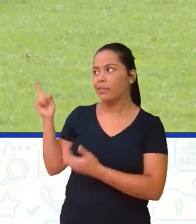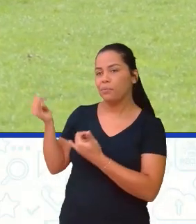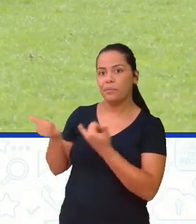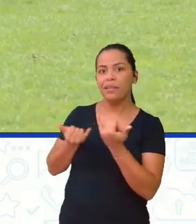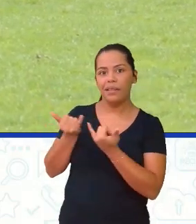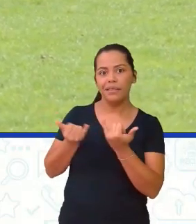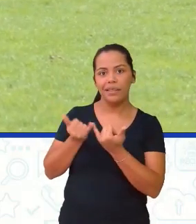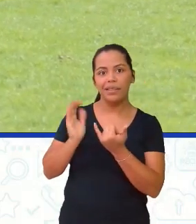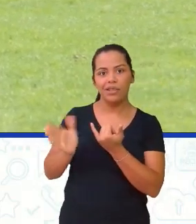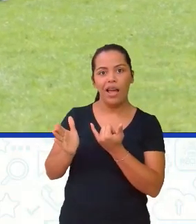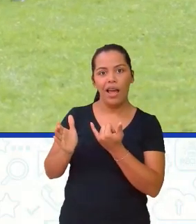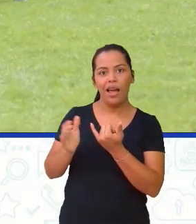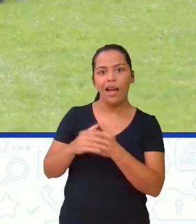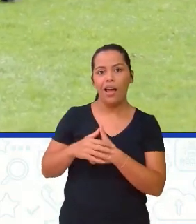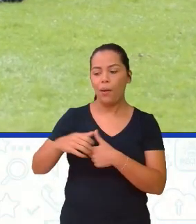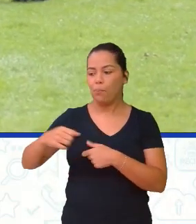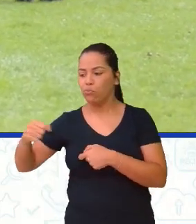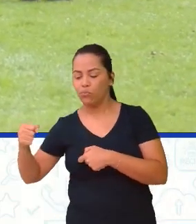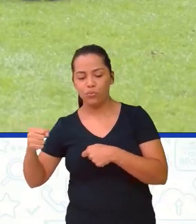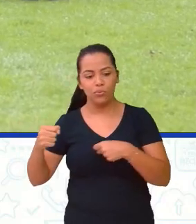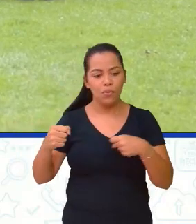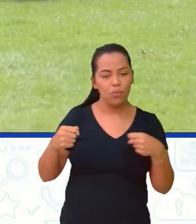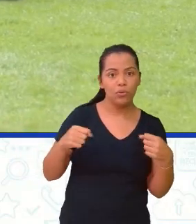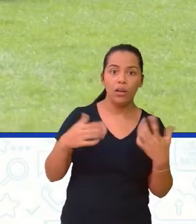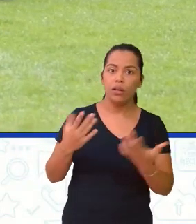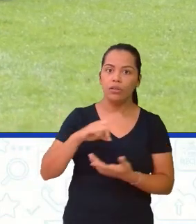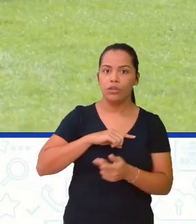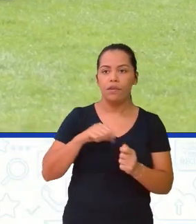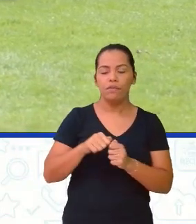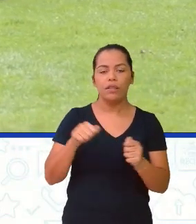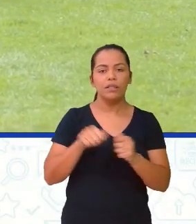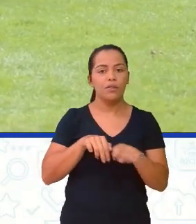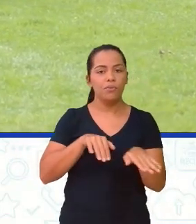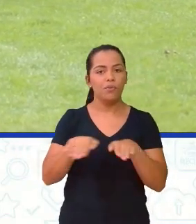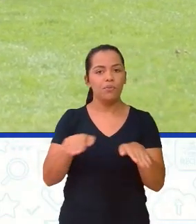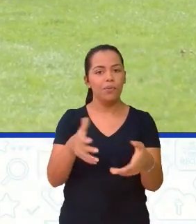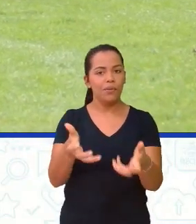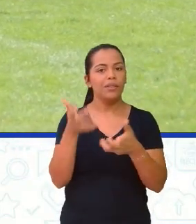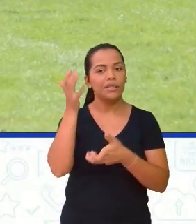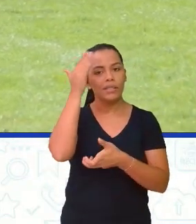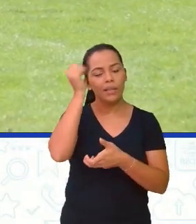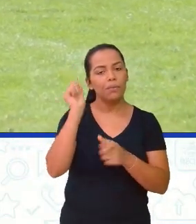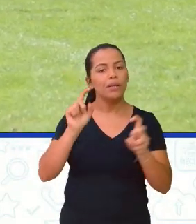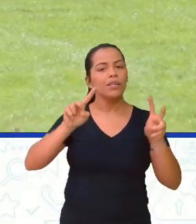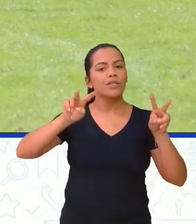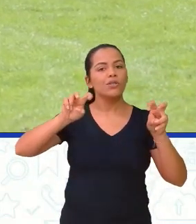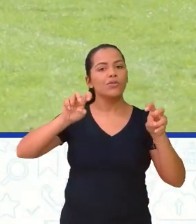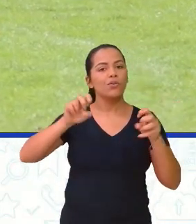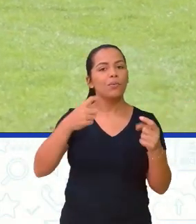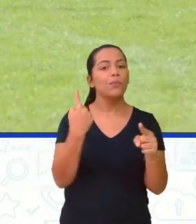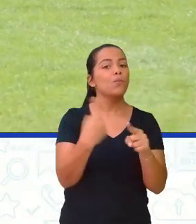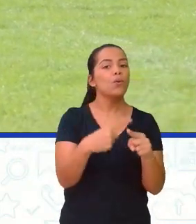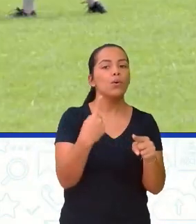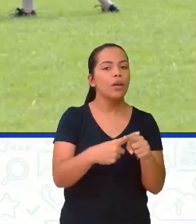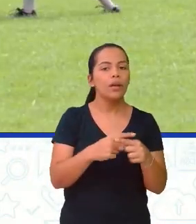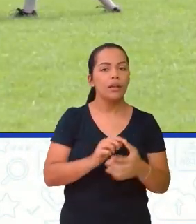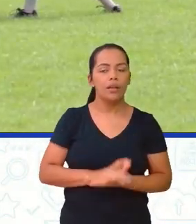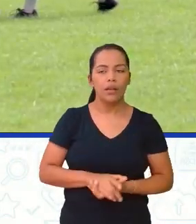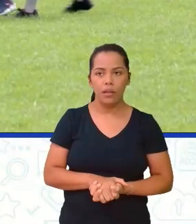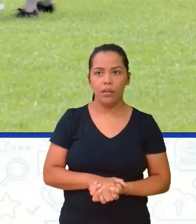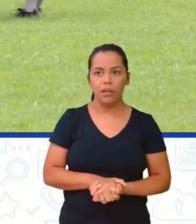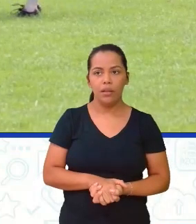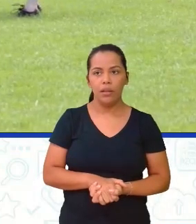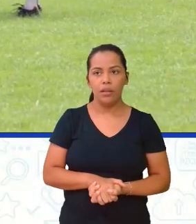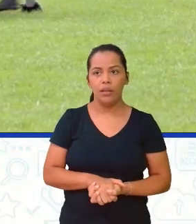cabo de guerra. E aí a gente está falando de movimento e eu quero saber aí a questão da causa. Então,